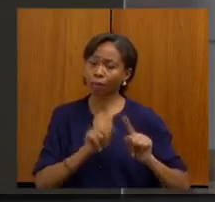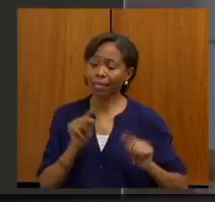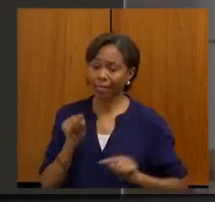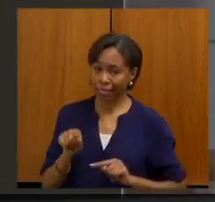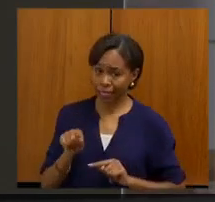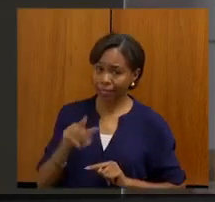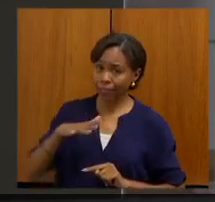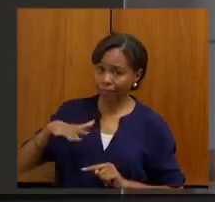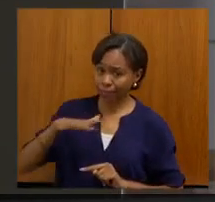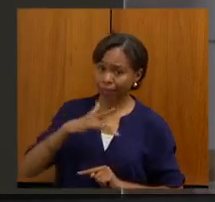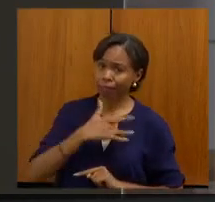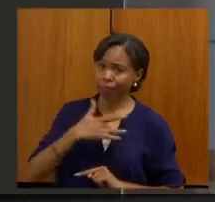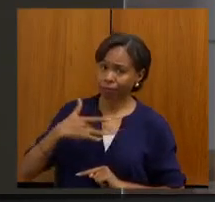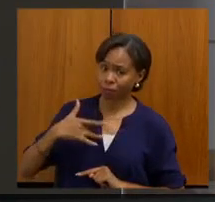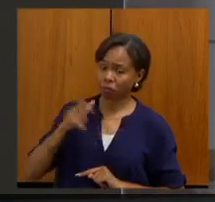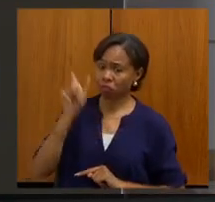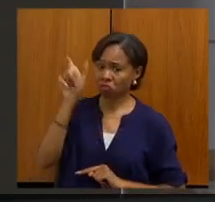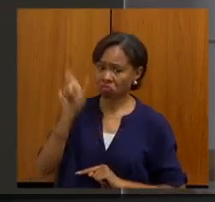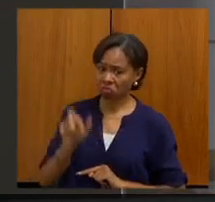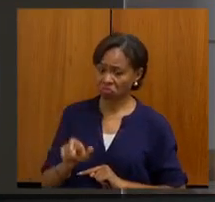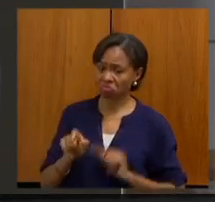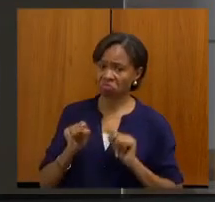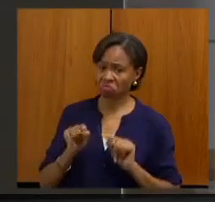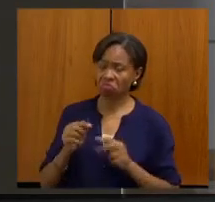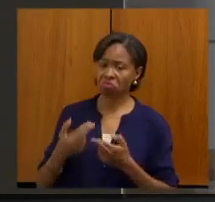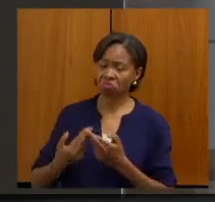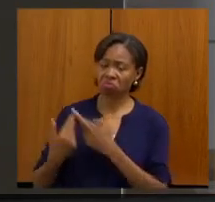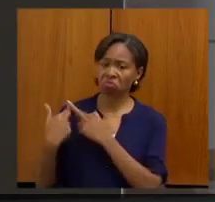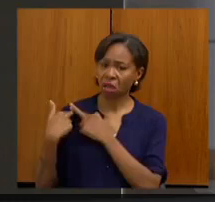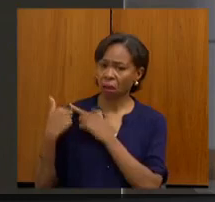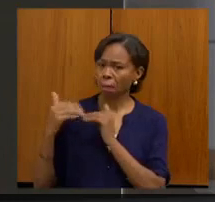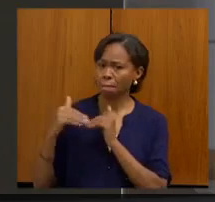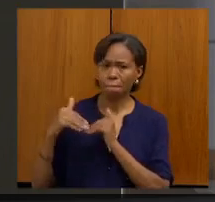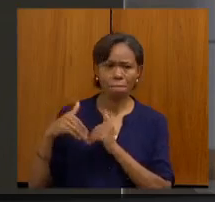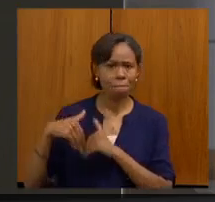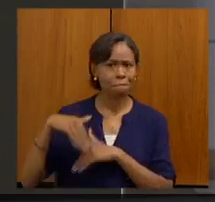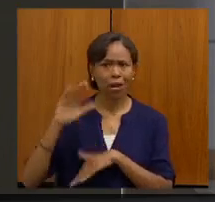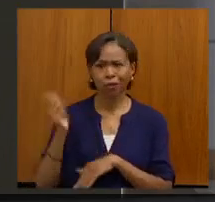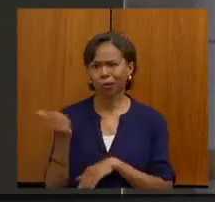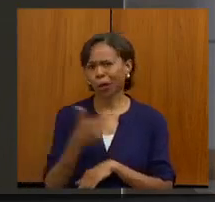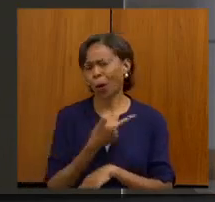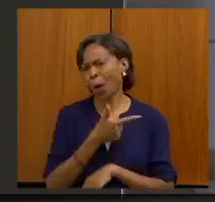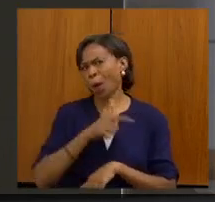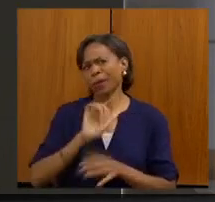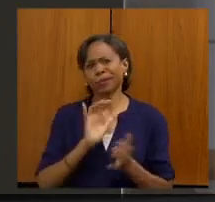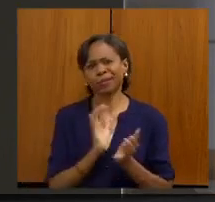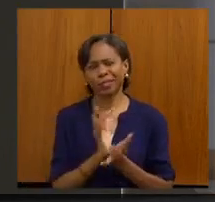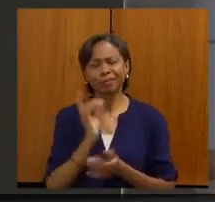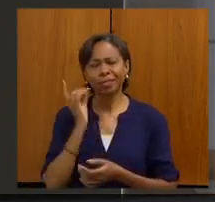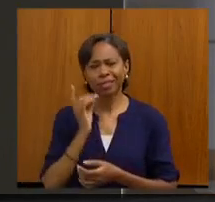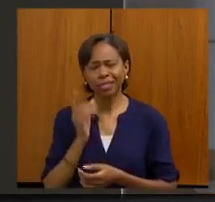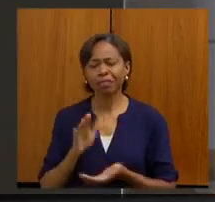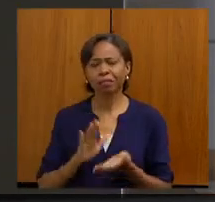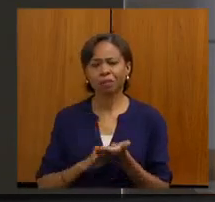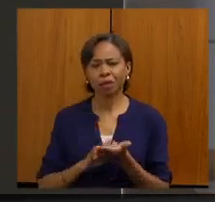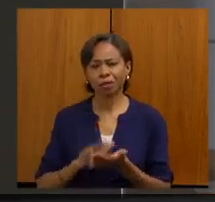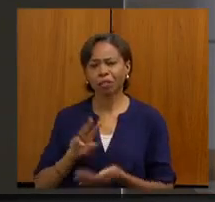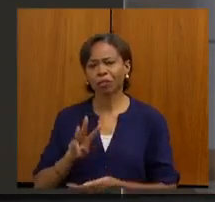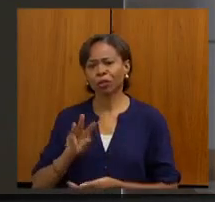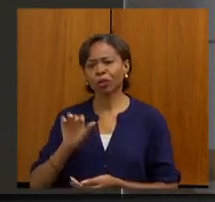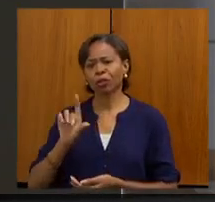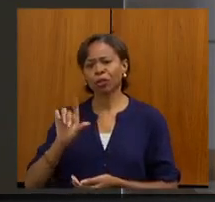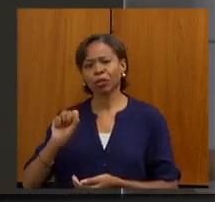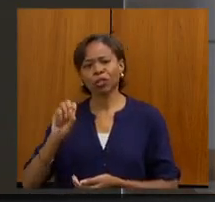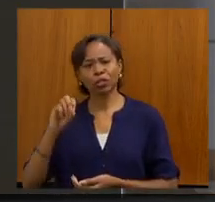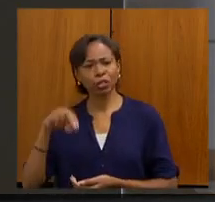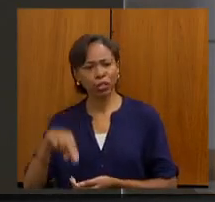é algo a mais do que qualquer outro parlamentar. Parabéns, Dr. Wilson, pela condução, trabalhando por toda a